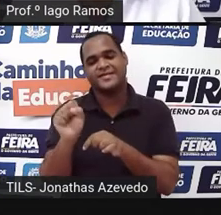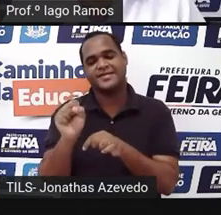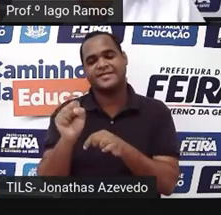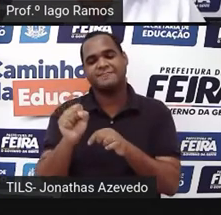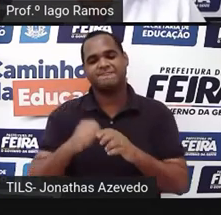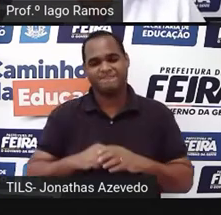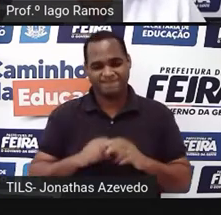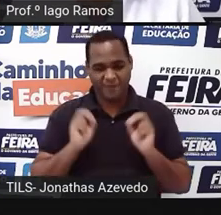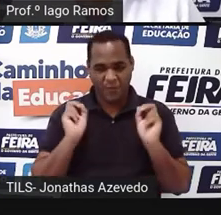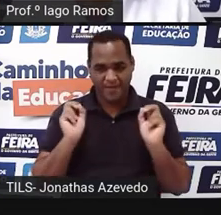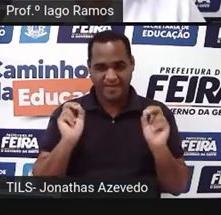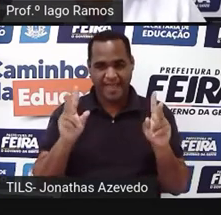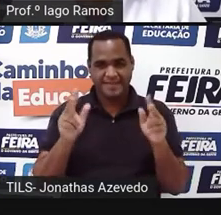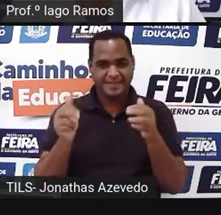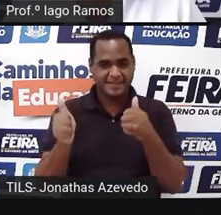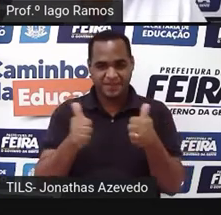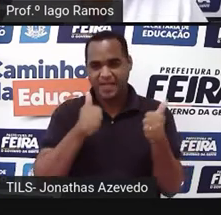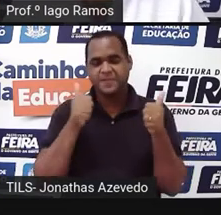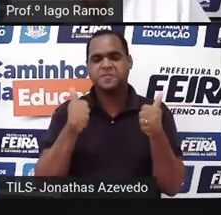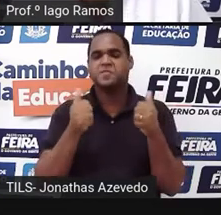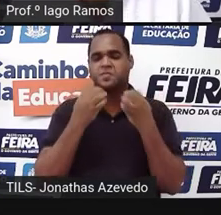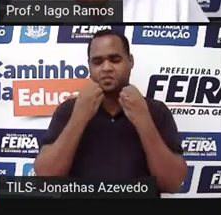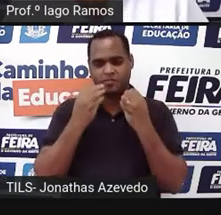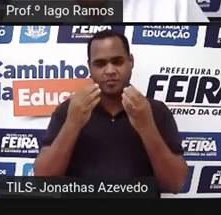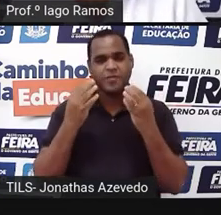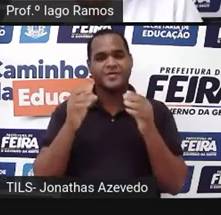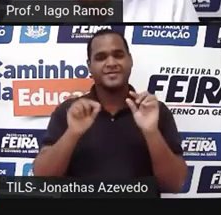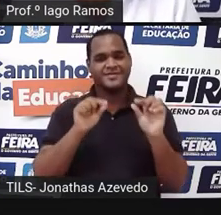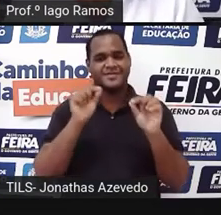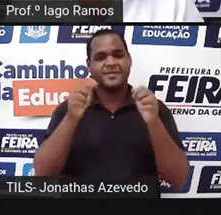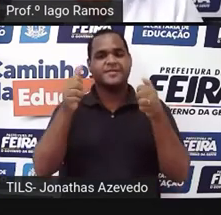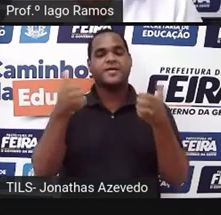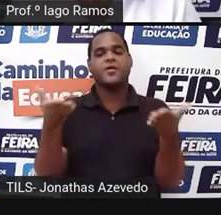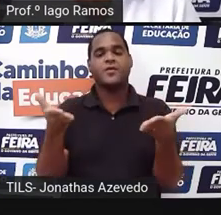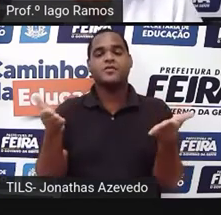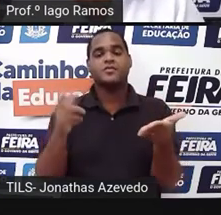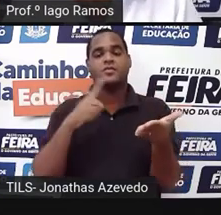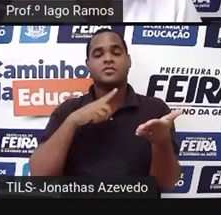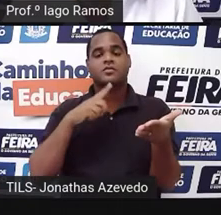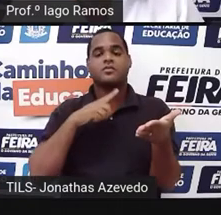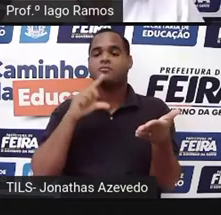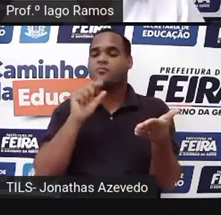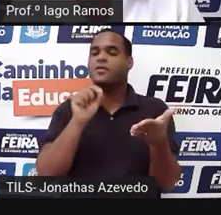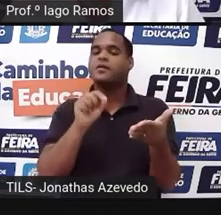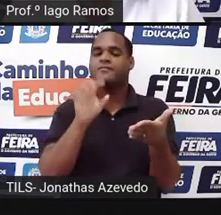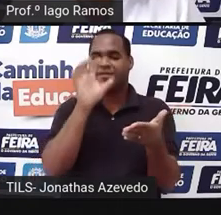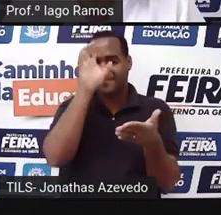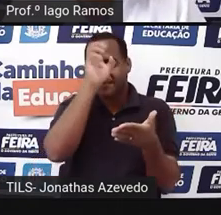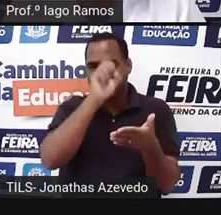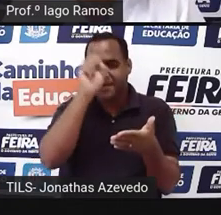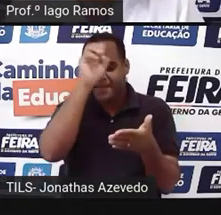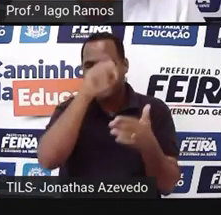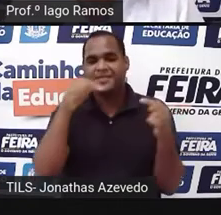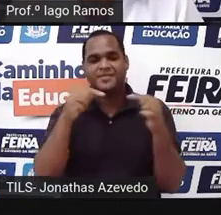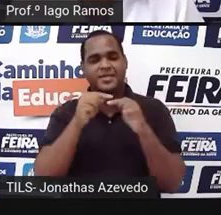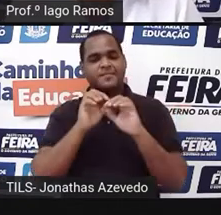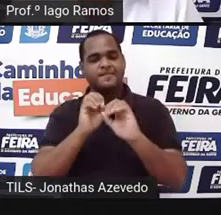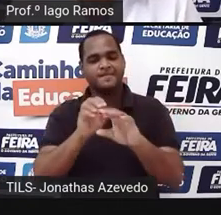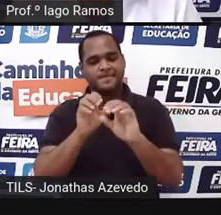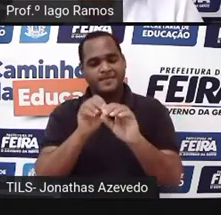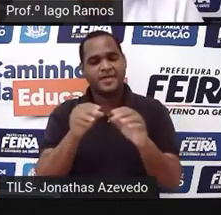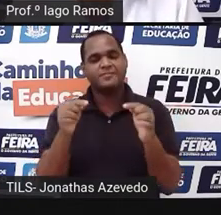município, tá bom? Bom, então é isso aí. O que é que a gente tem para aprender aqui nessa aula?